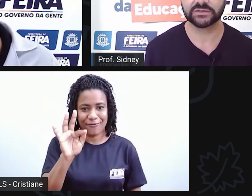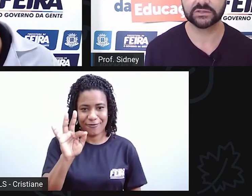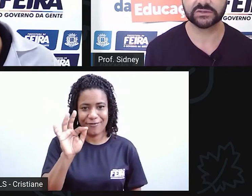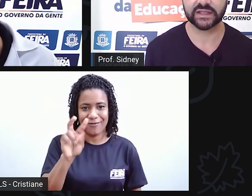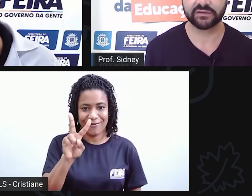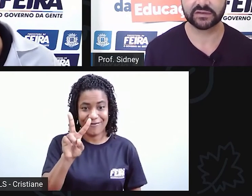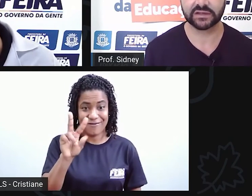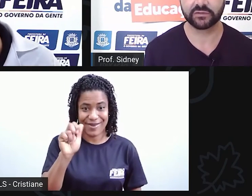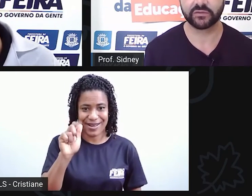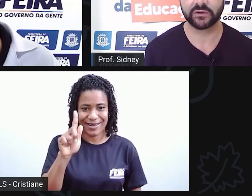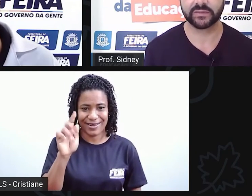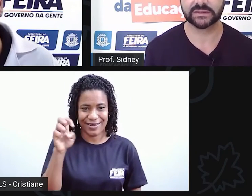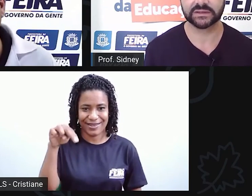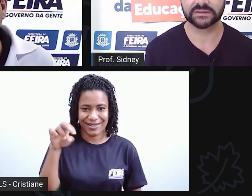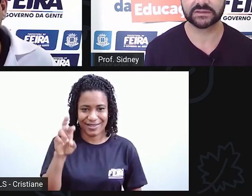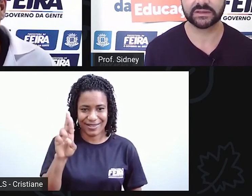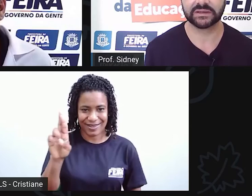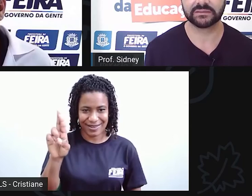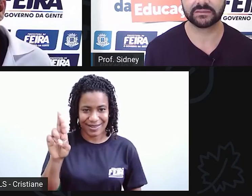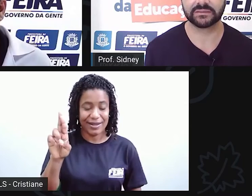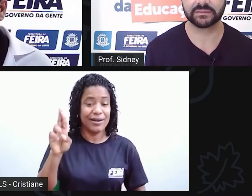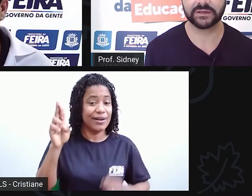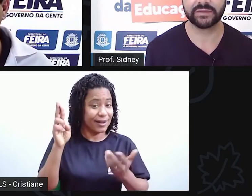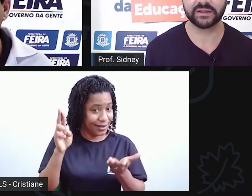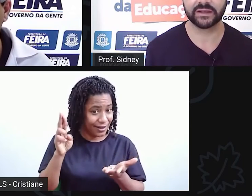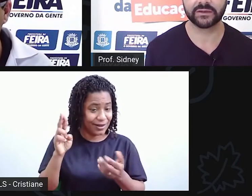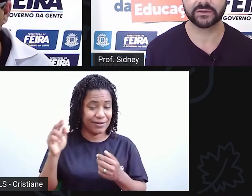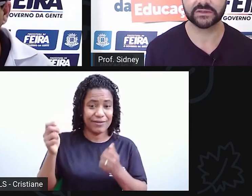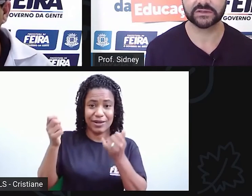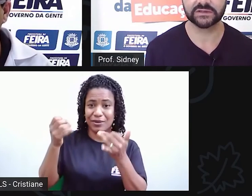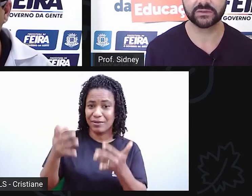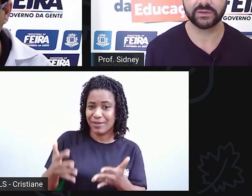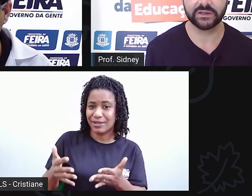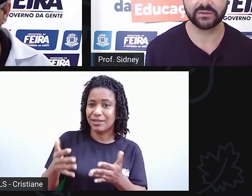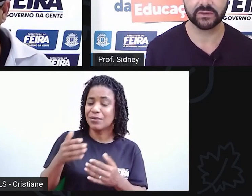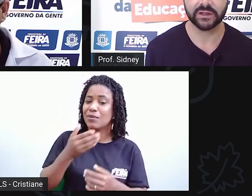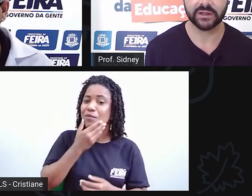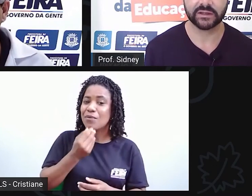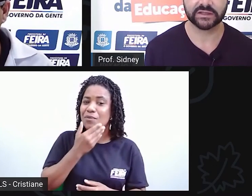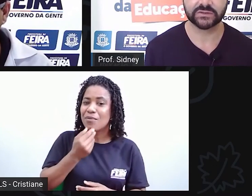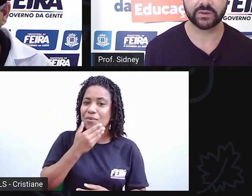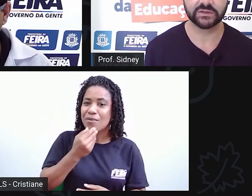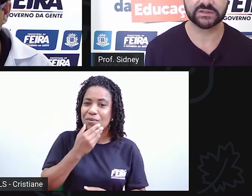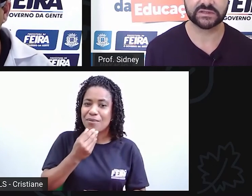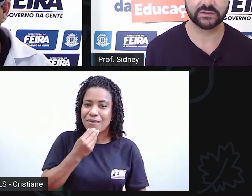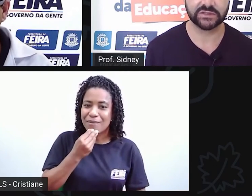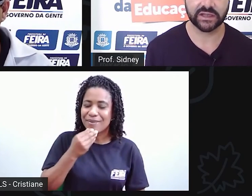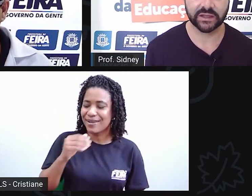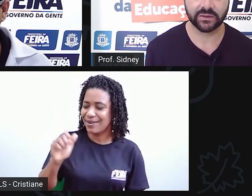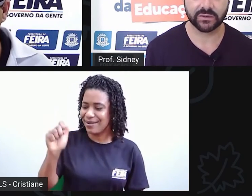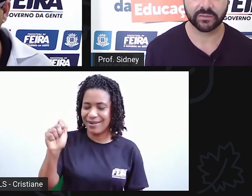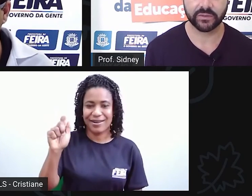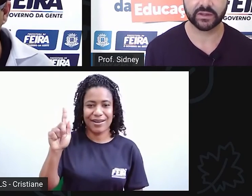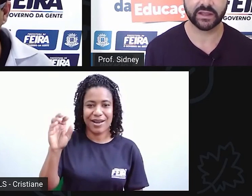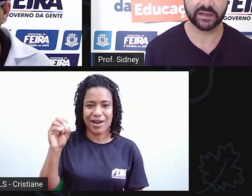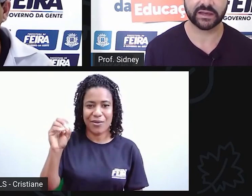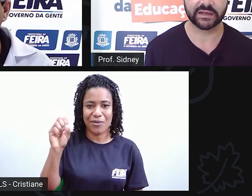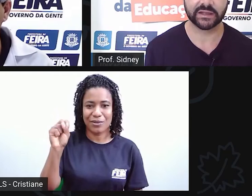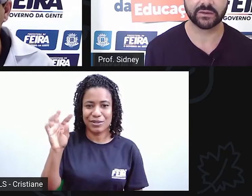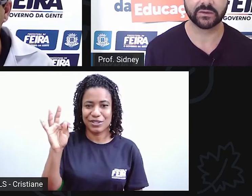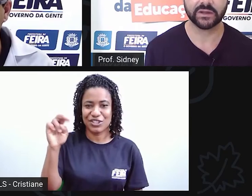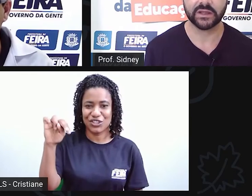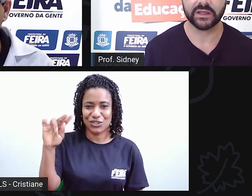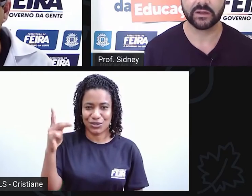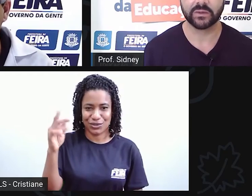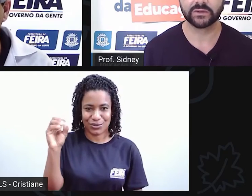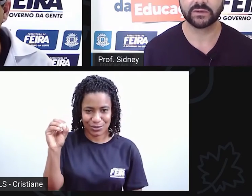que Agostinho estava, de certa forma, se limitando e se excluindo da sua condição de negro, porque ele era